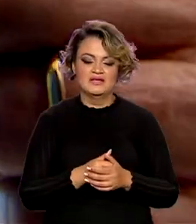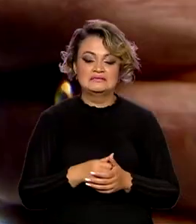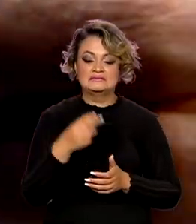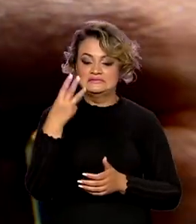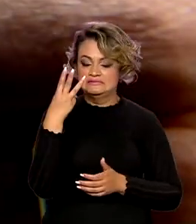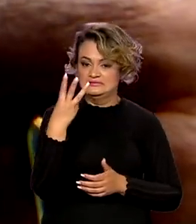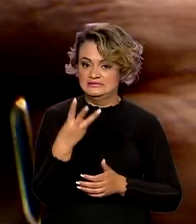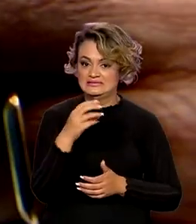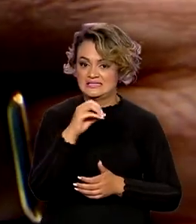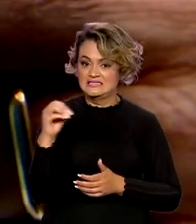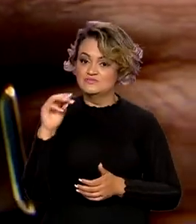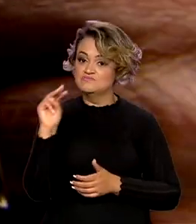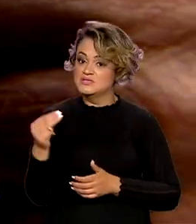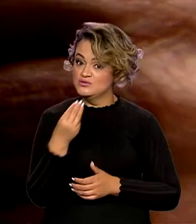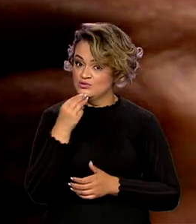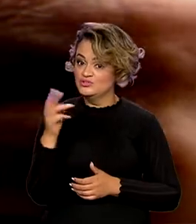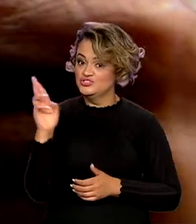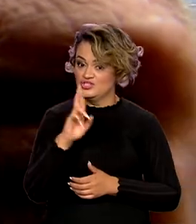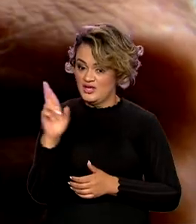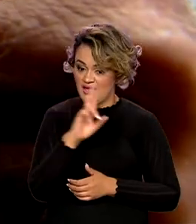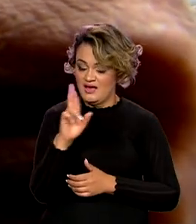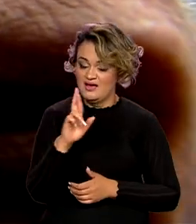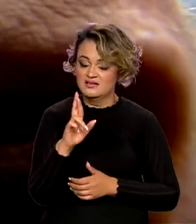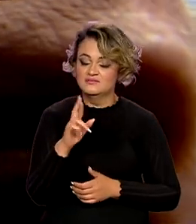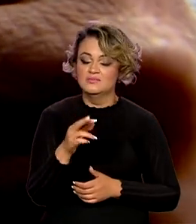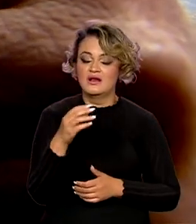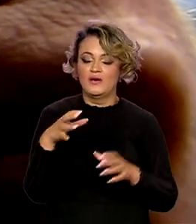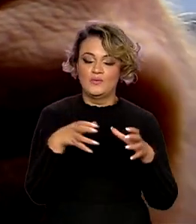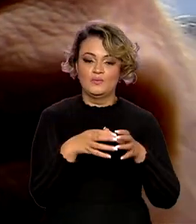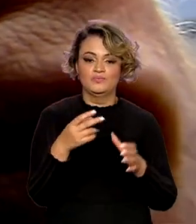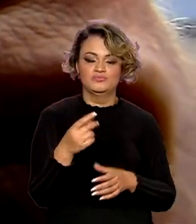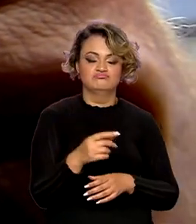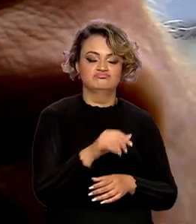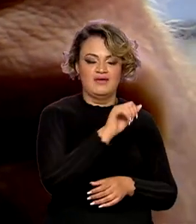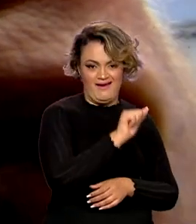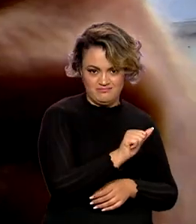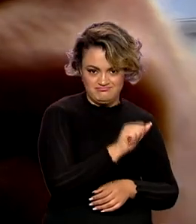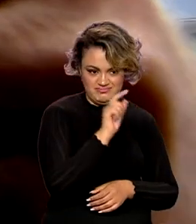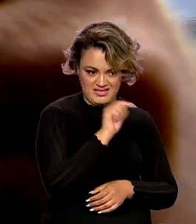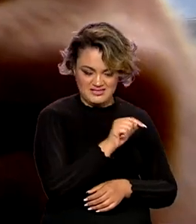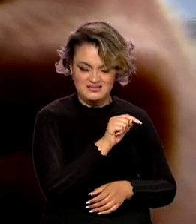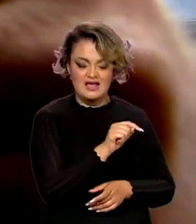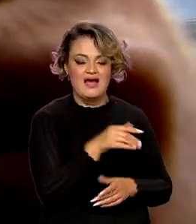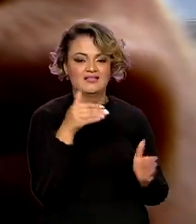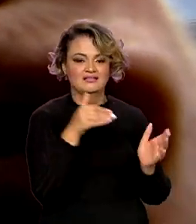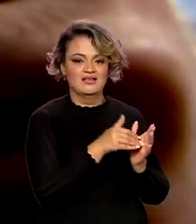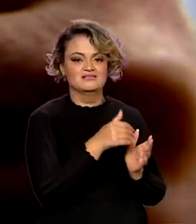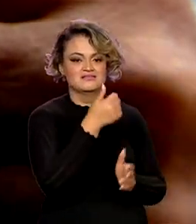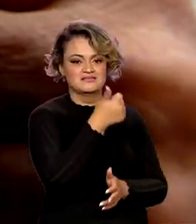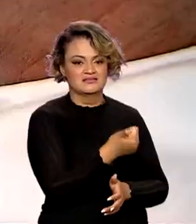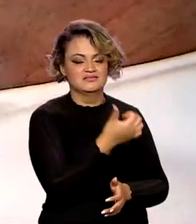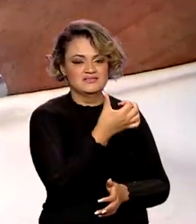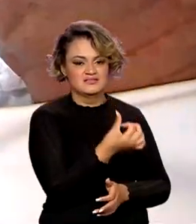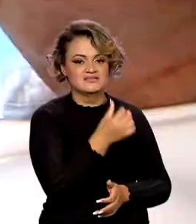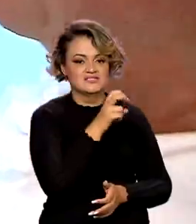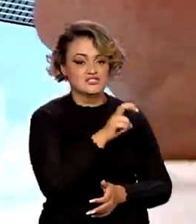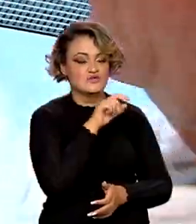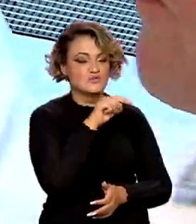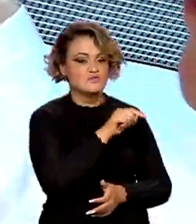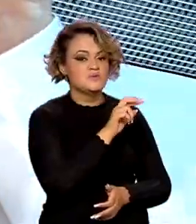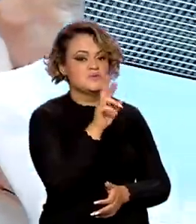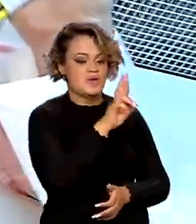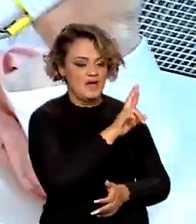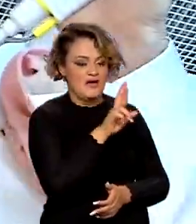300 milhões de reais para dois grupos. O grupo A receberá até 165 mil